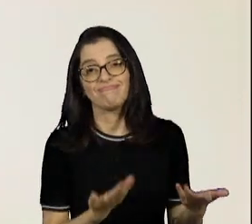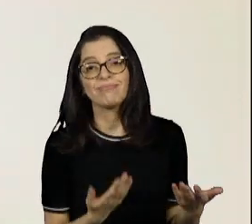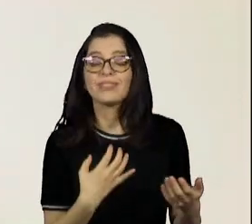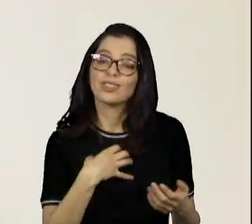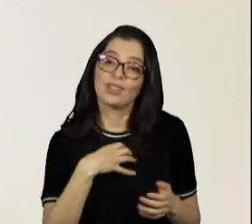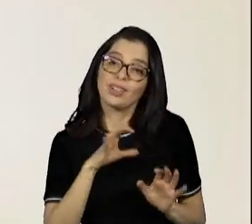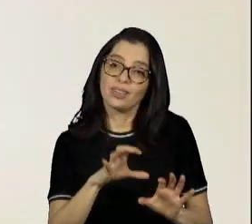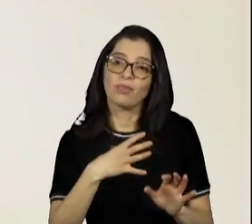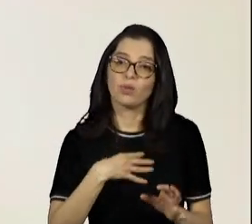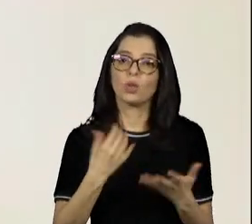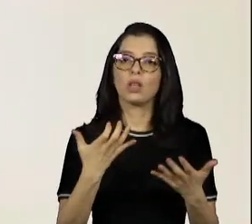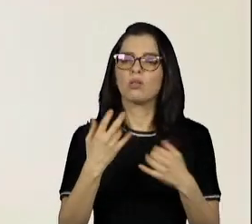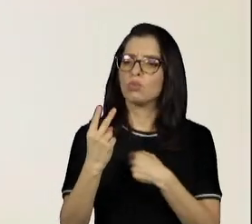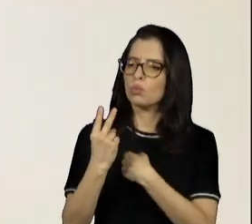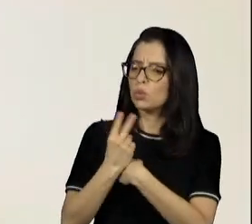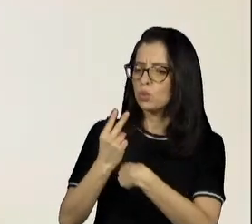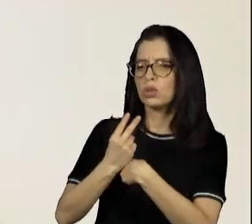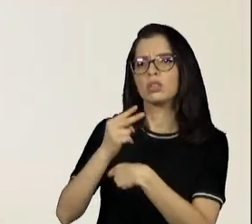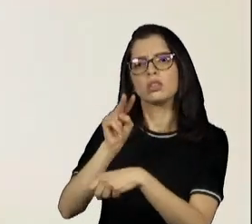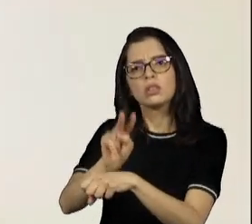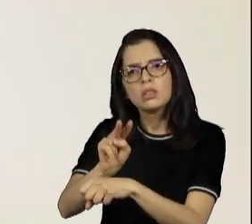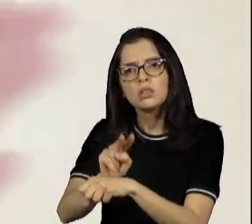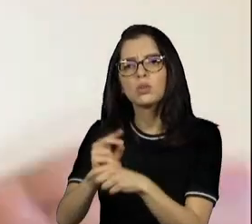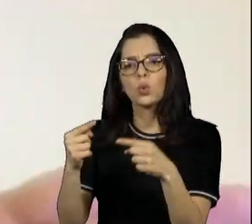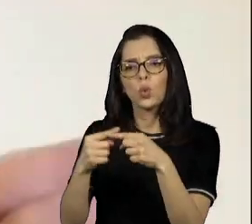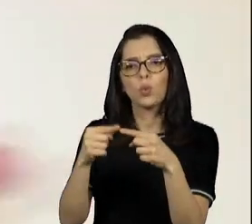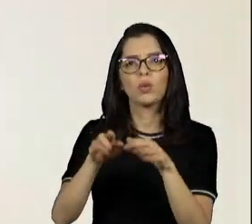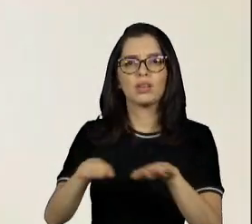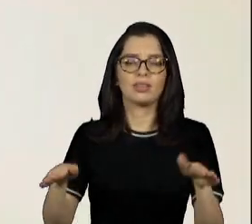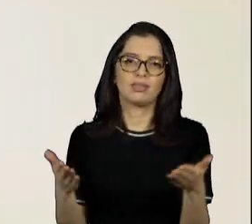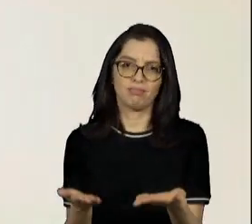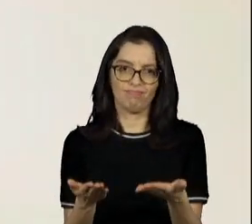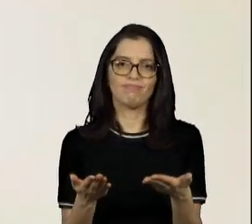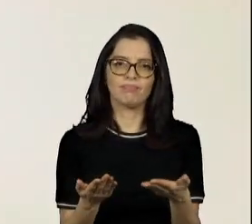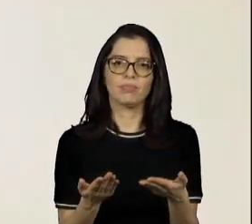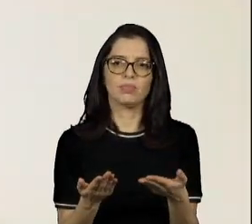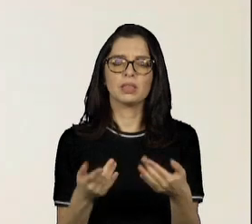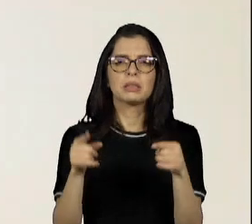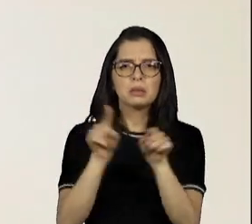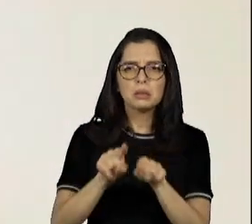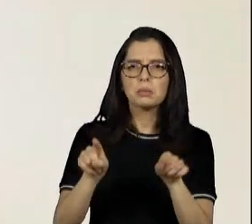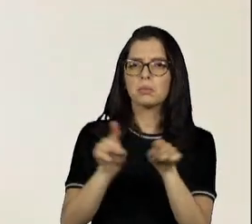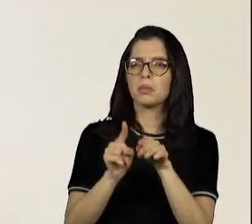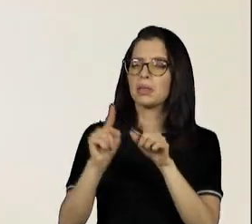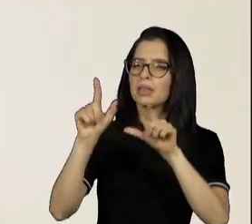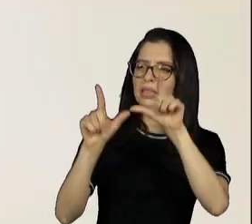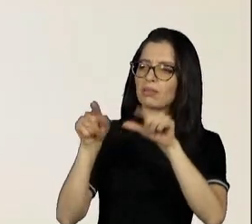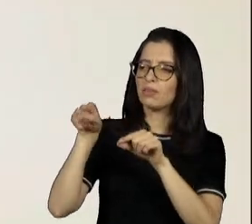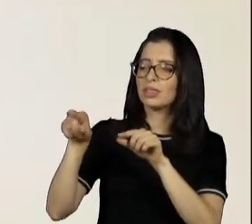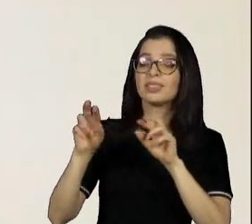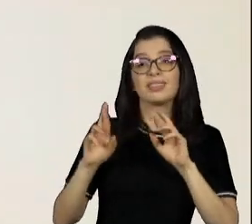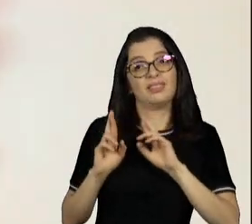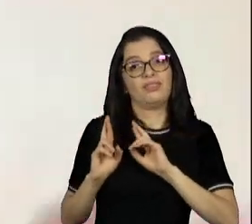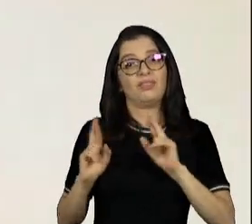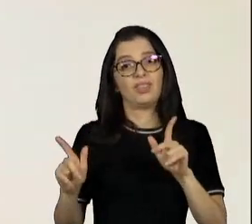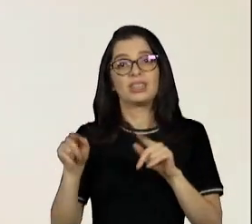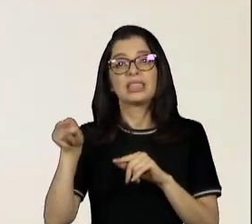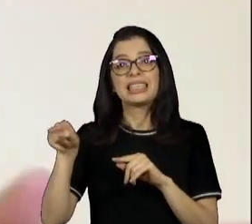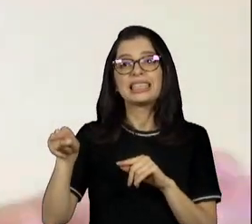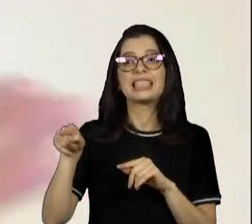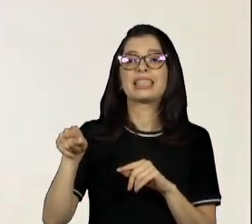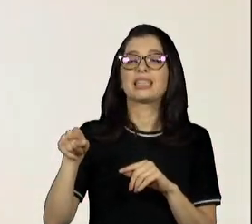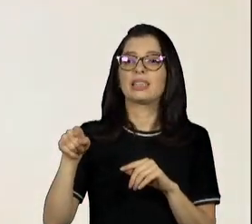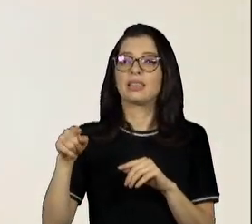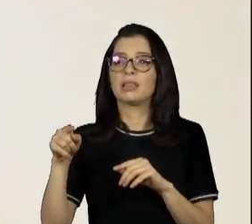então eu quero esse produto que faz mais parte para a idade dele. Já a televisão faz um produto dirigido de 0 a 6